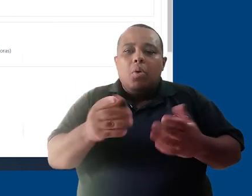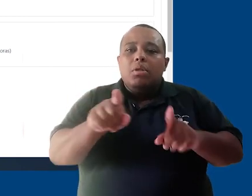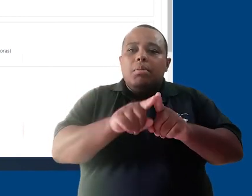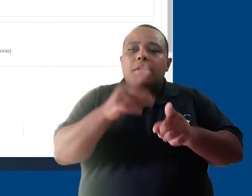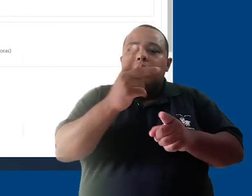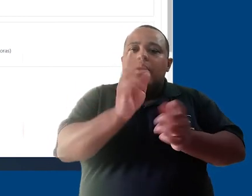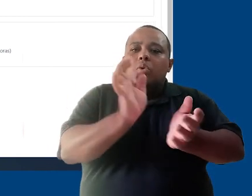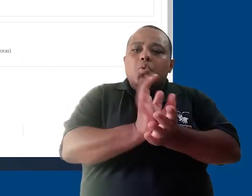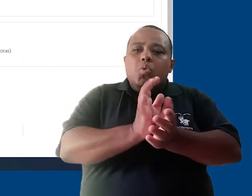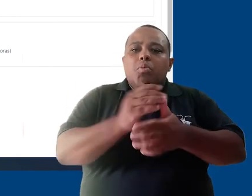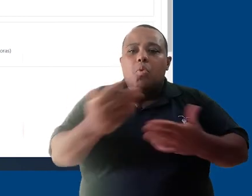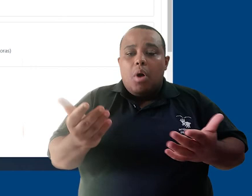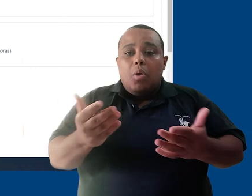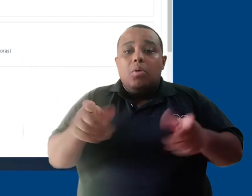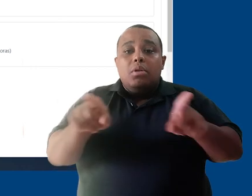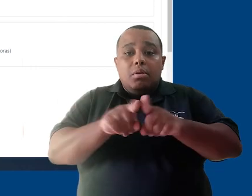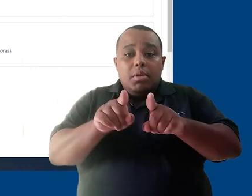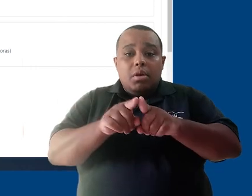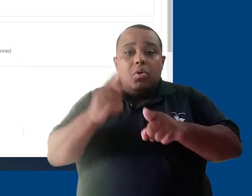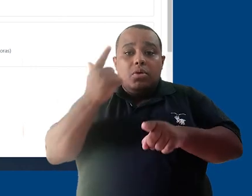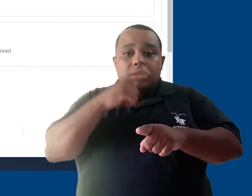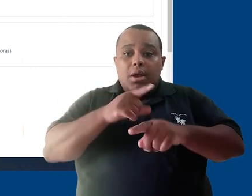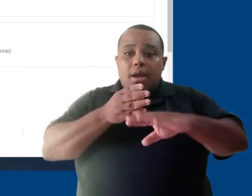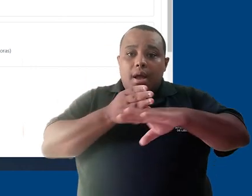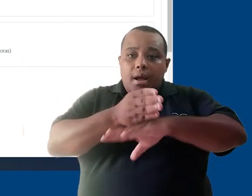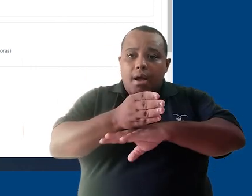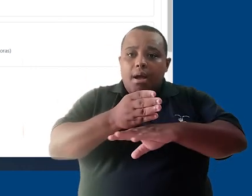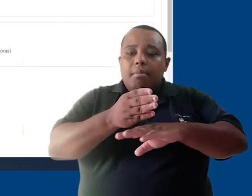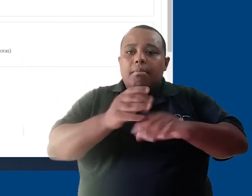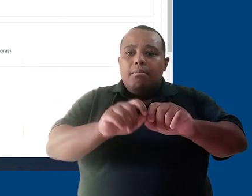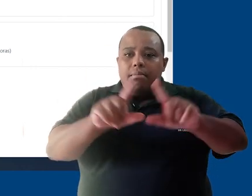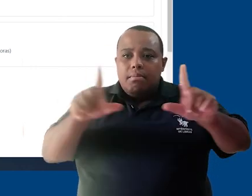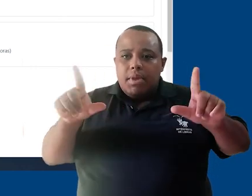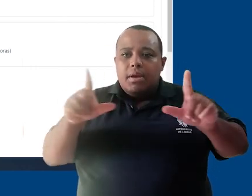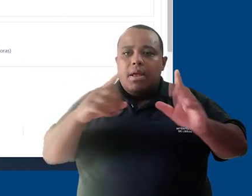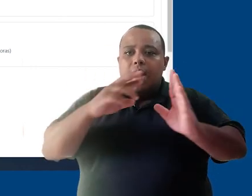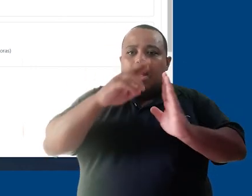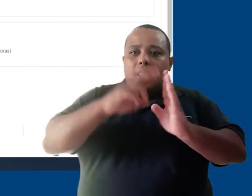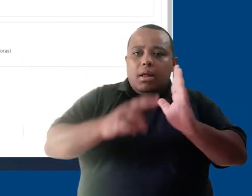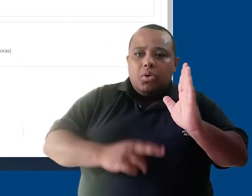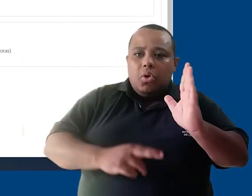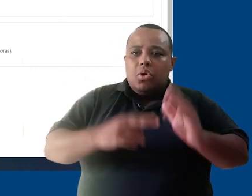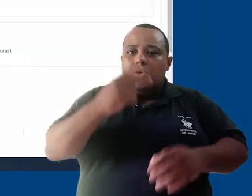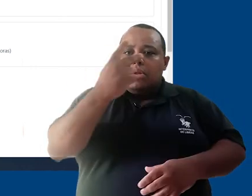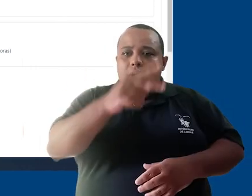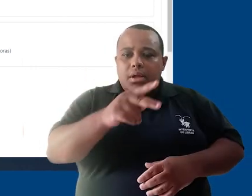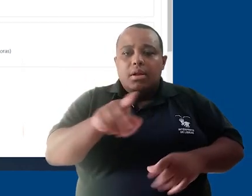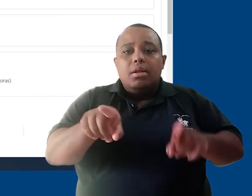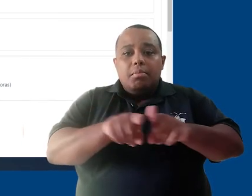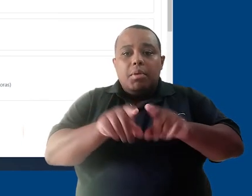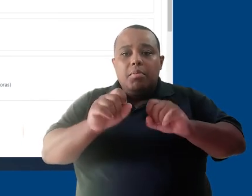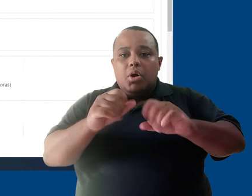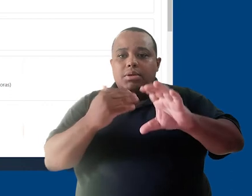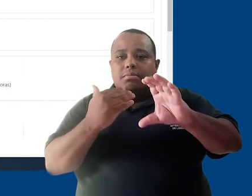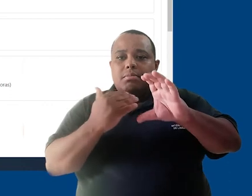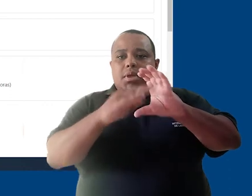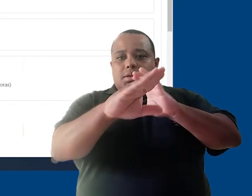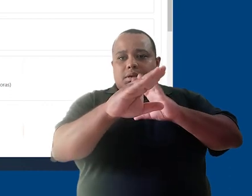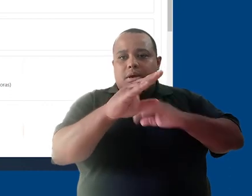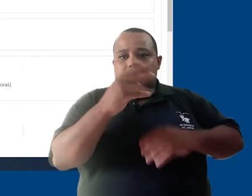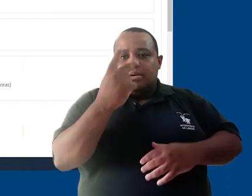a qual grupo ele pertence. Também podemos ter acesso a relatórios, este estudante, e podemos